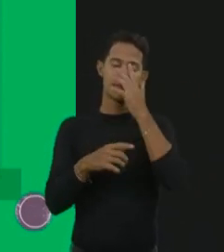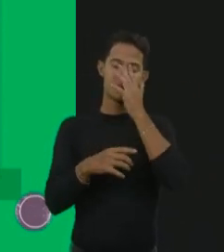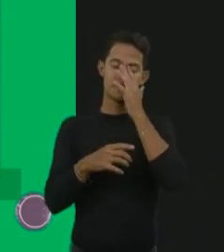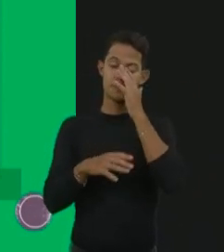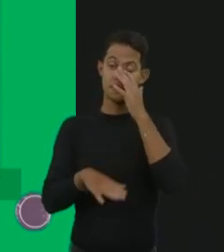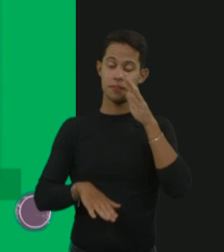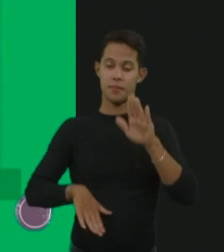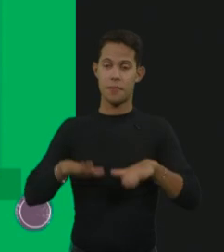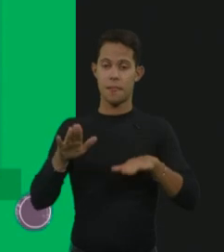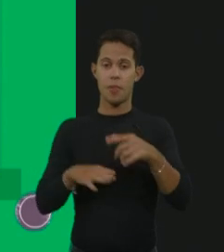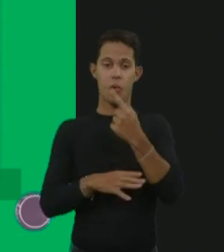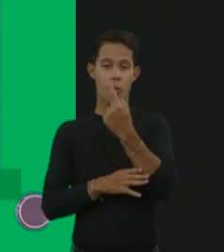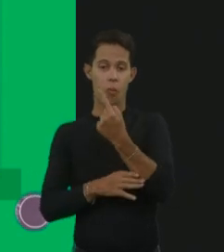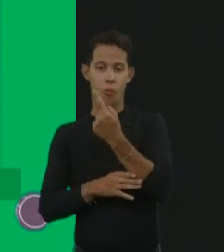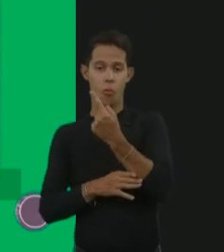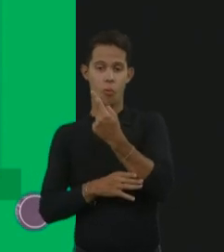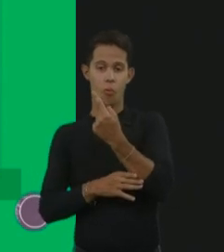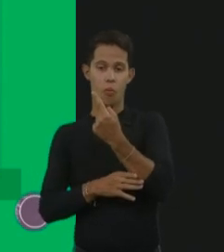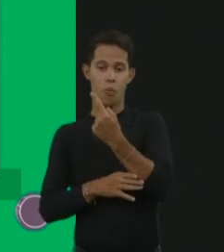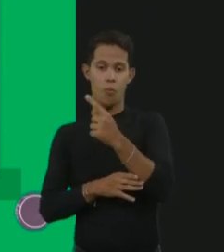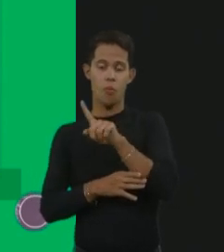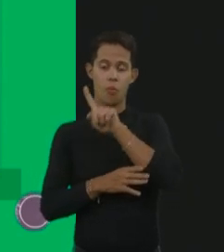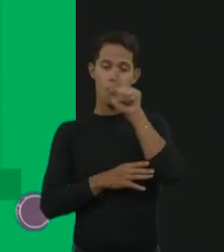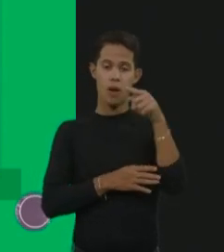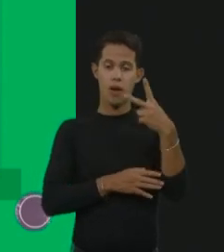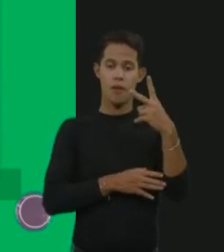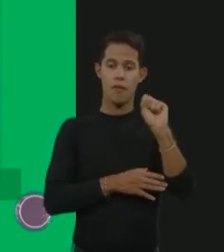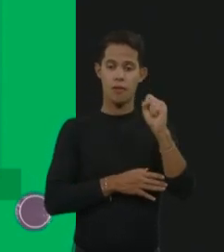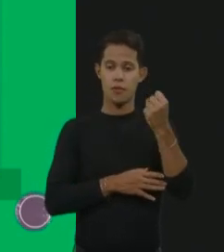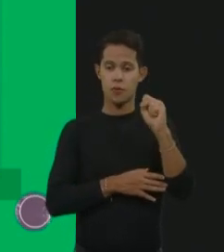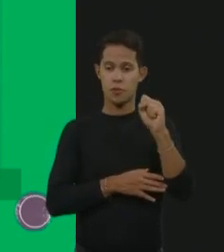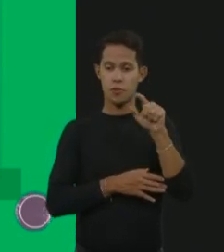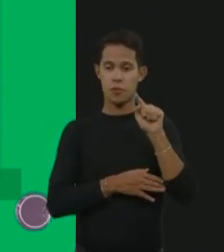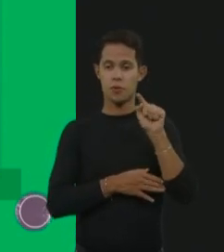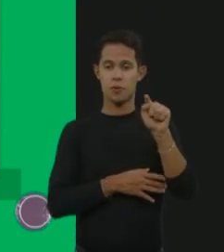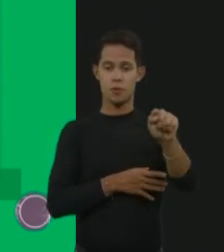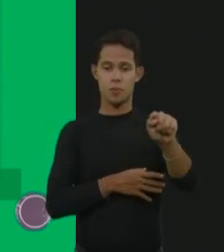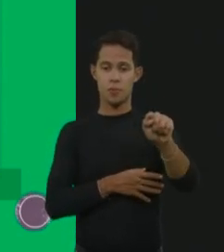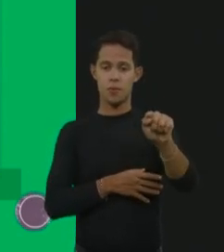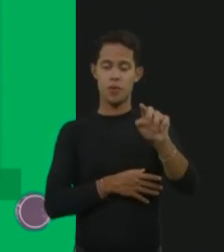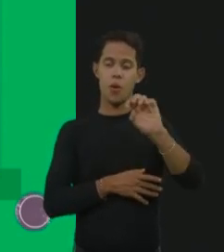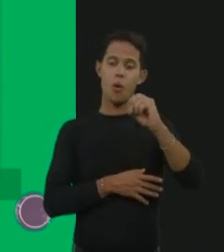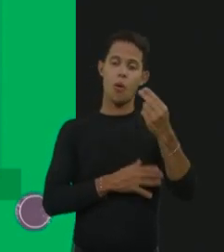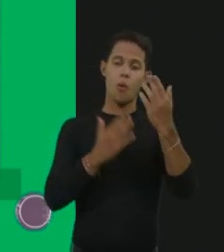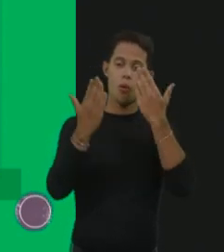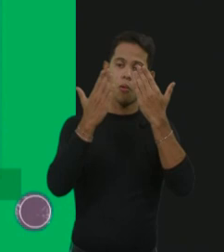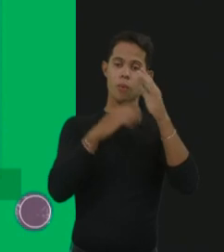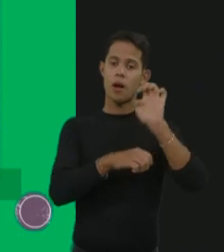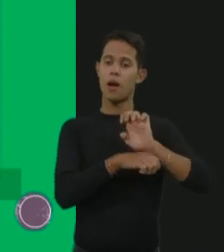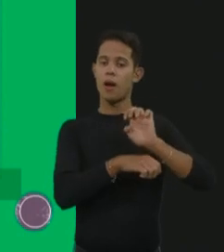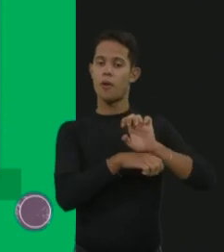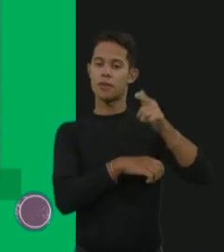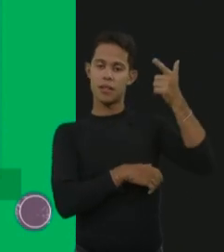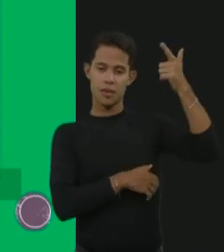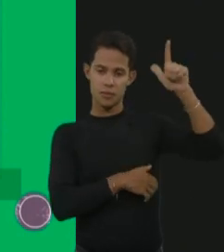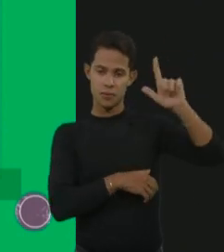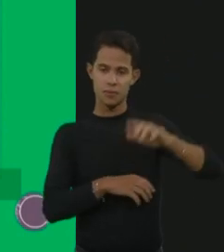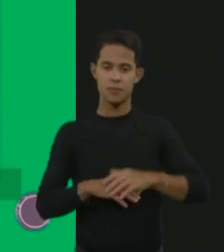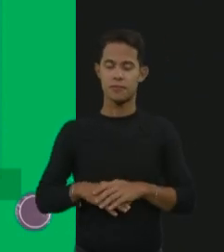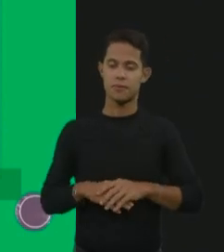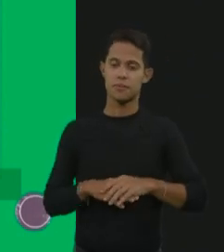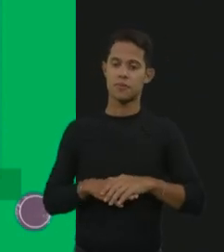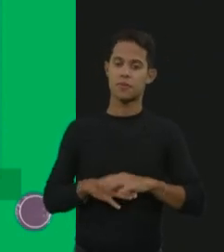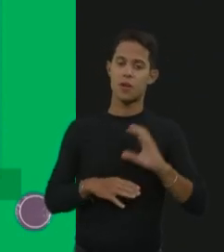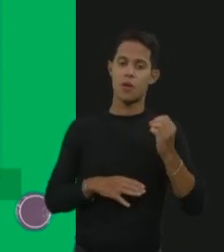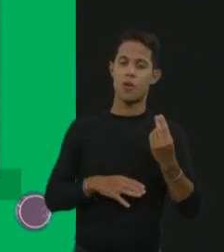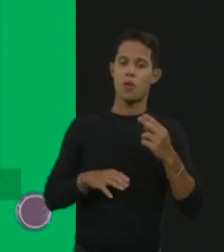1 para 28 mil, quando a gente vai comparar, por exemplo, com outros estados, né? E as doenças